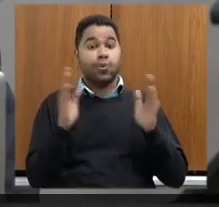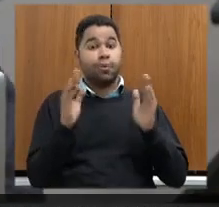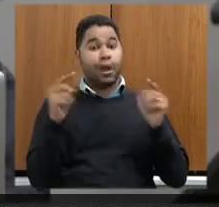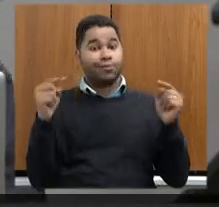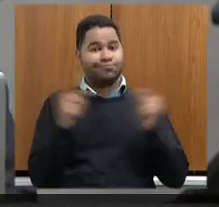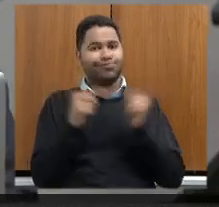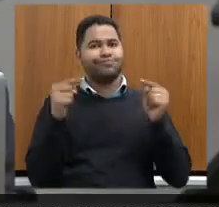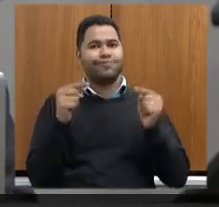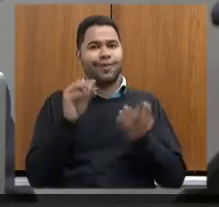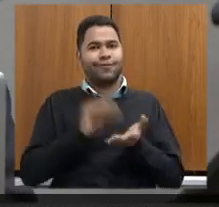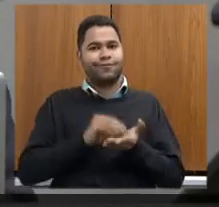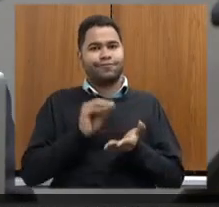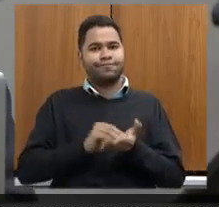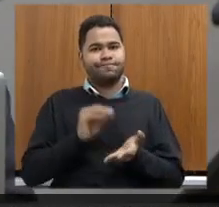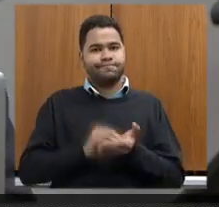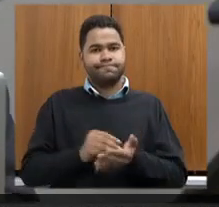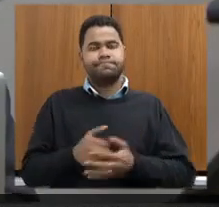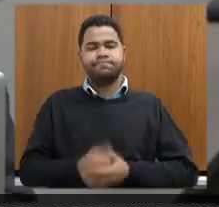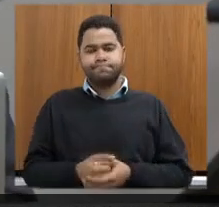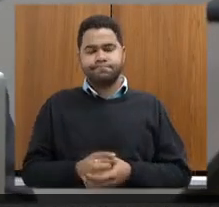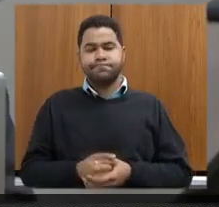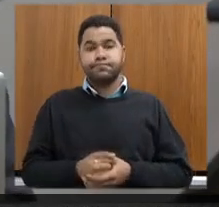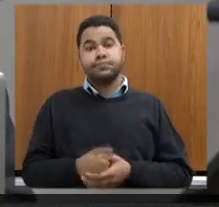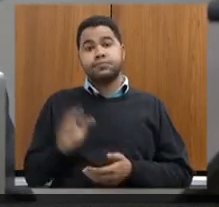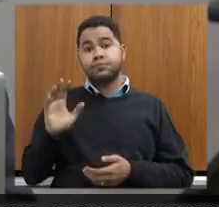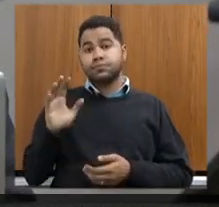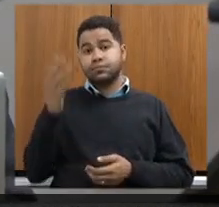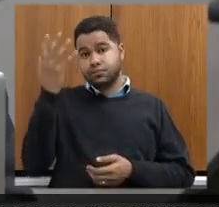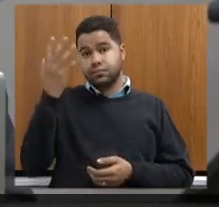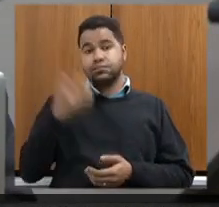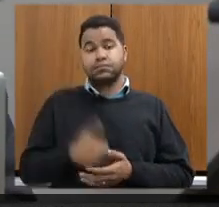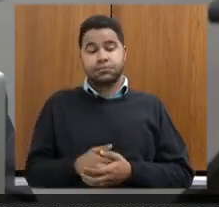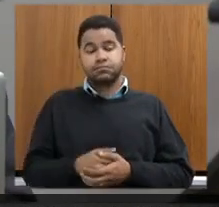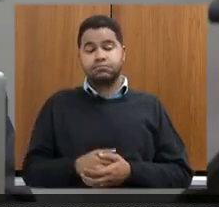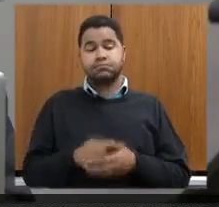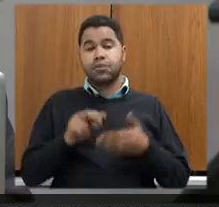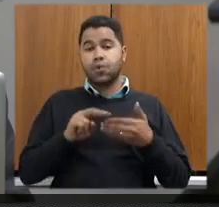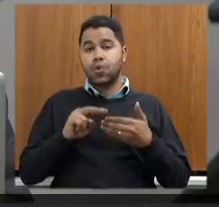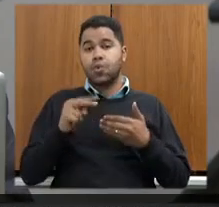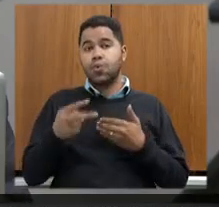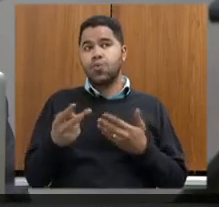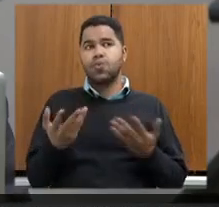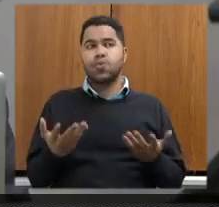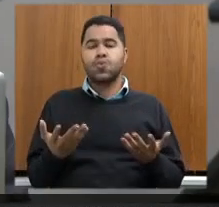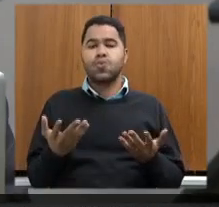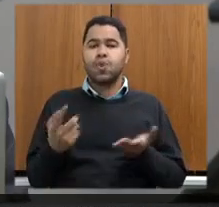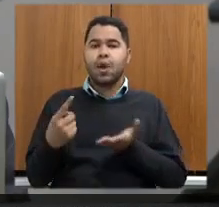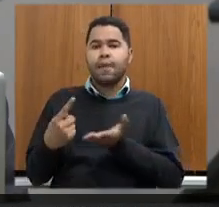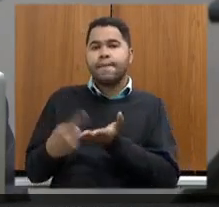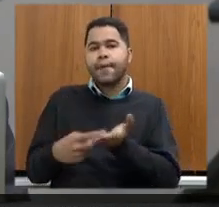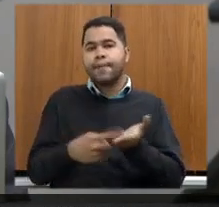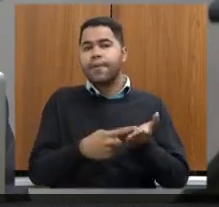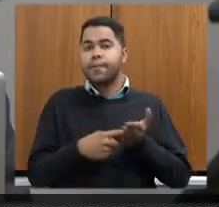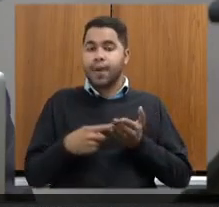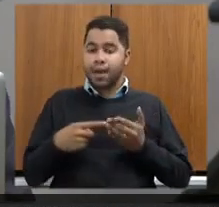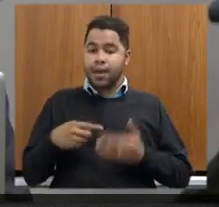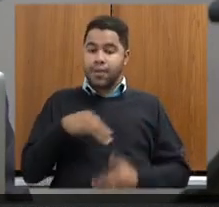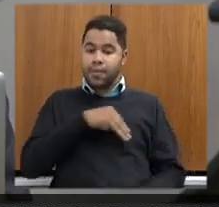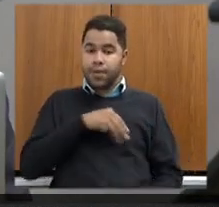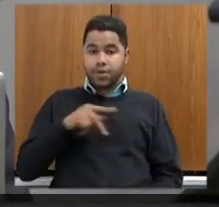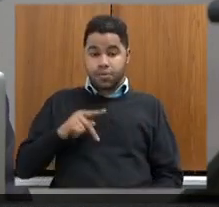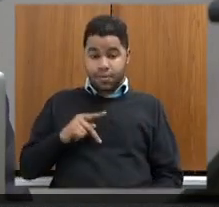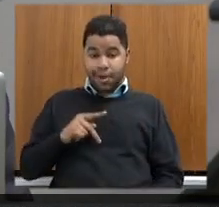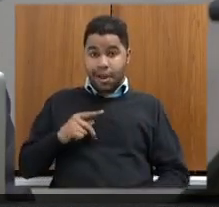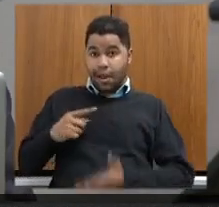previsto, o que ocasionou, consequentemente, um acordo com o Ministério Público e,